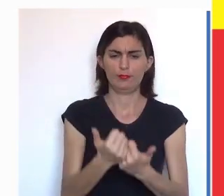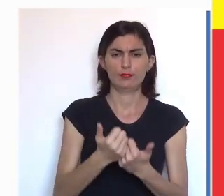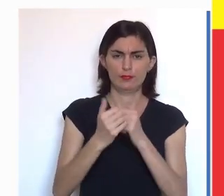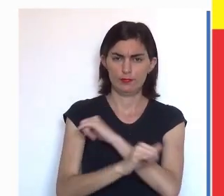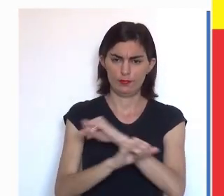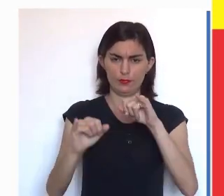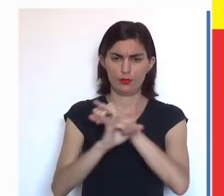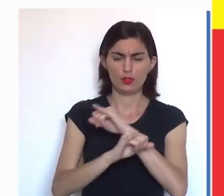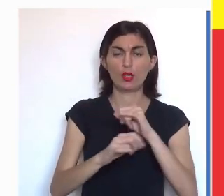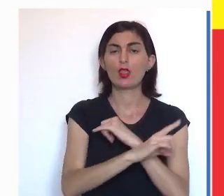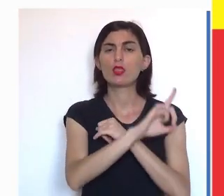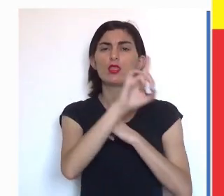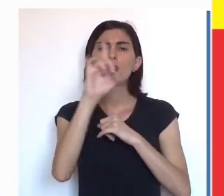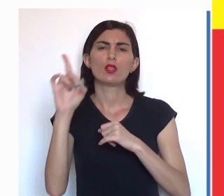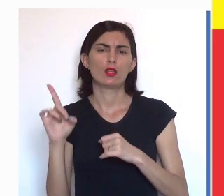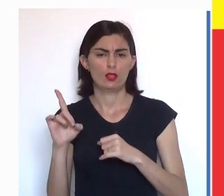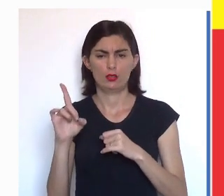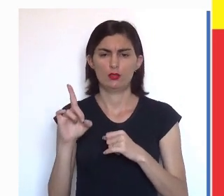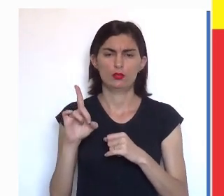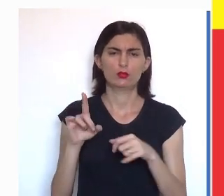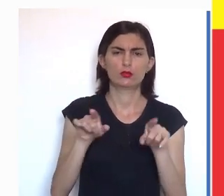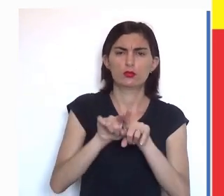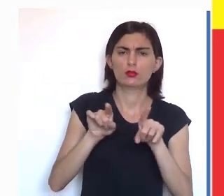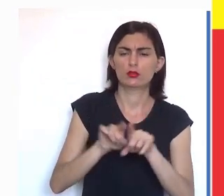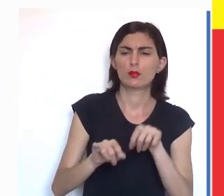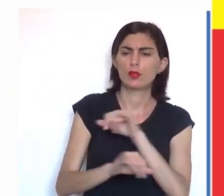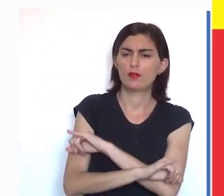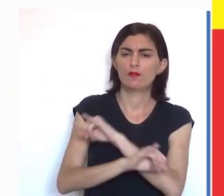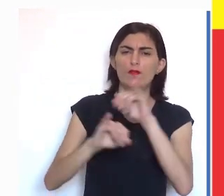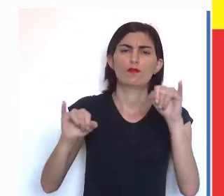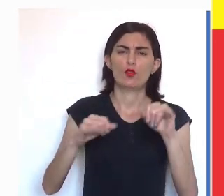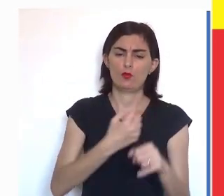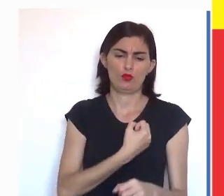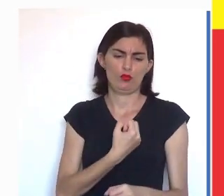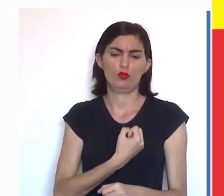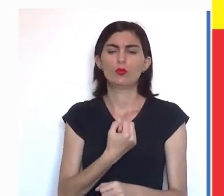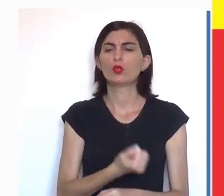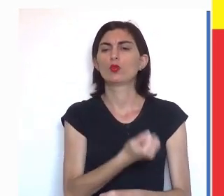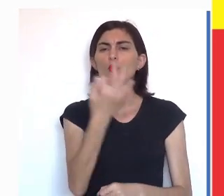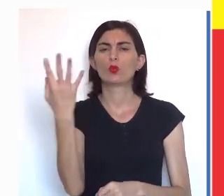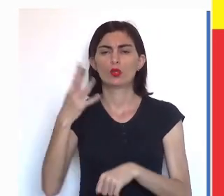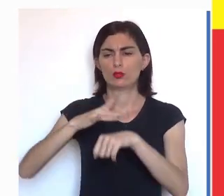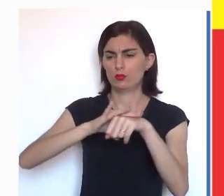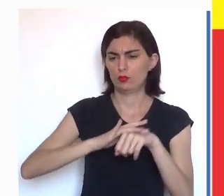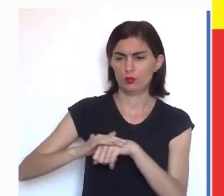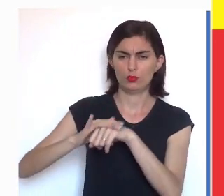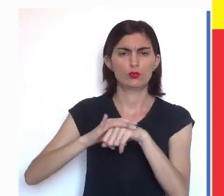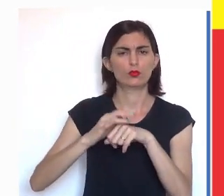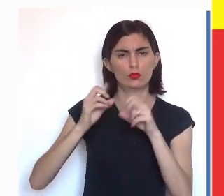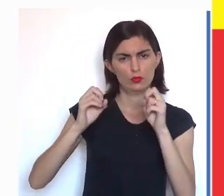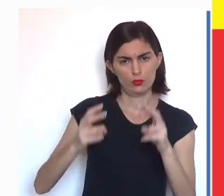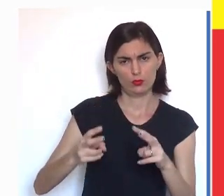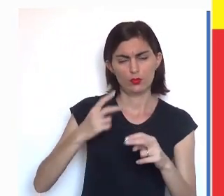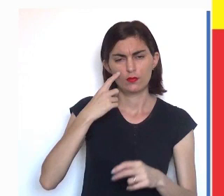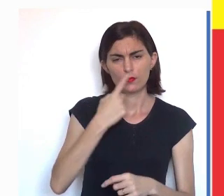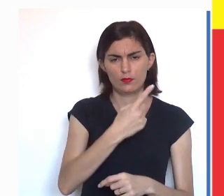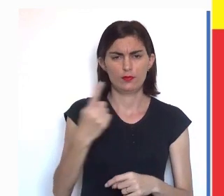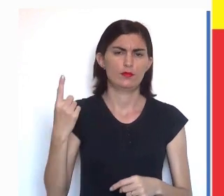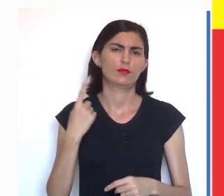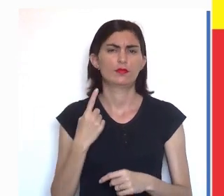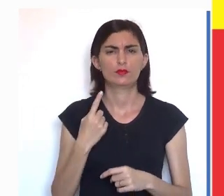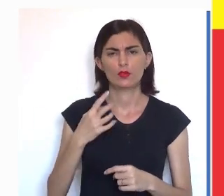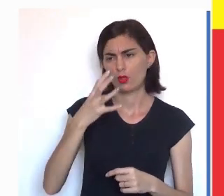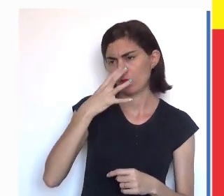representam informações de dias e a informação de número de casos. Ok? Então,